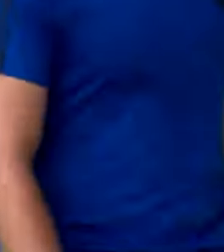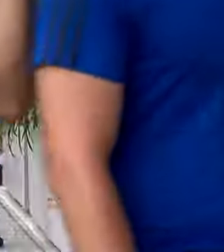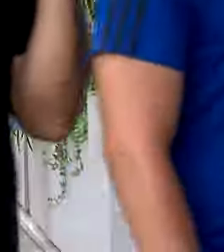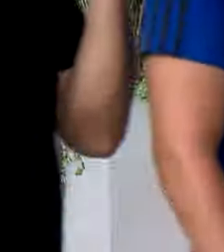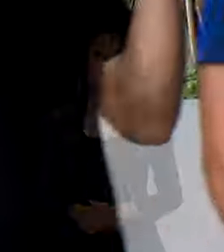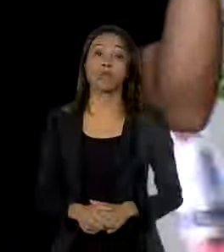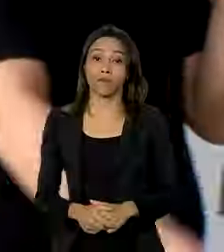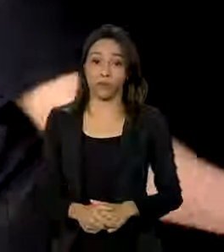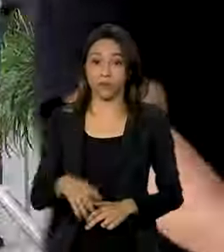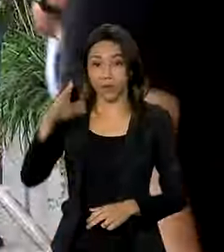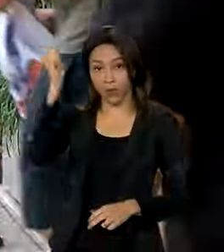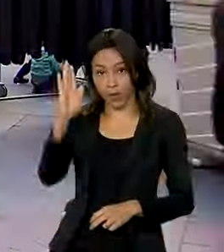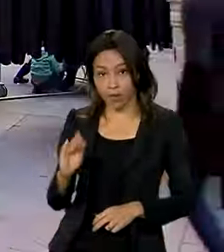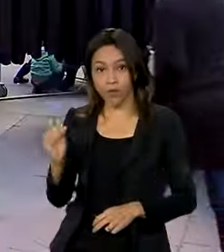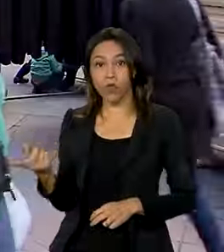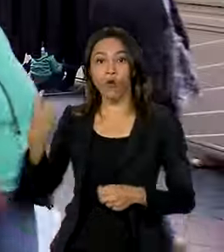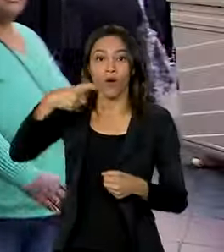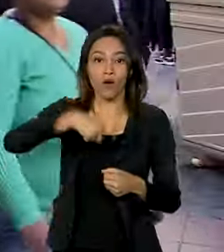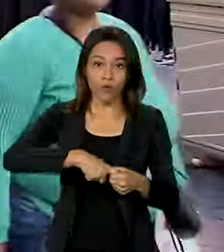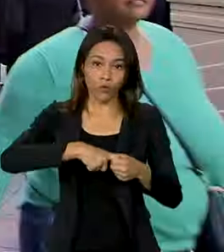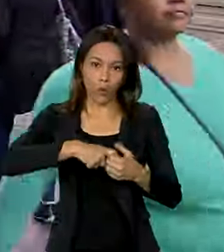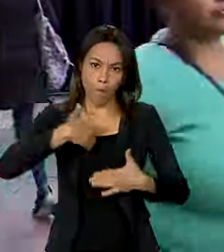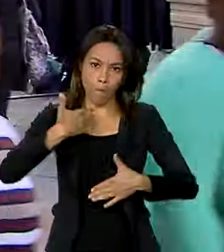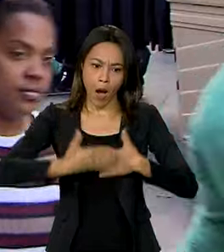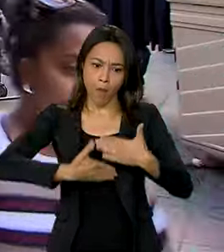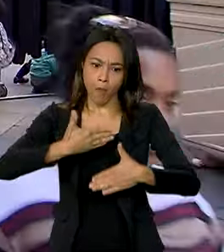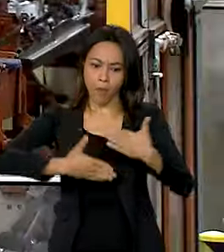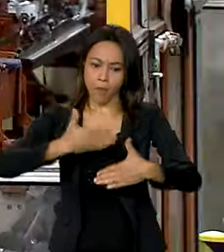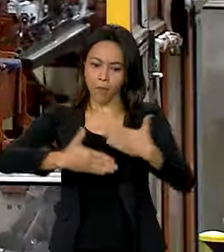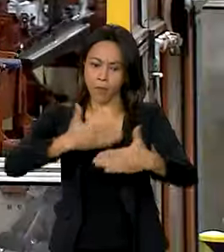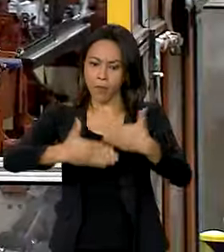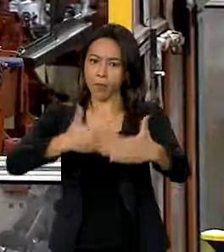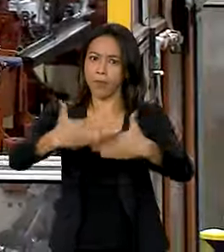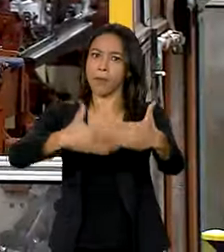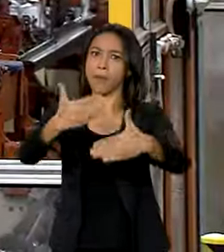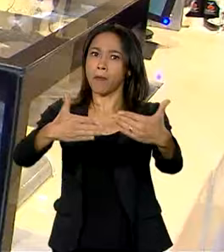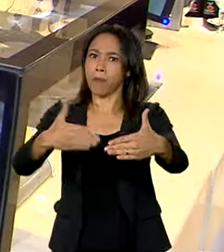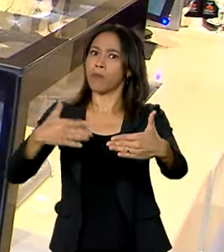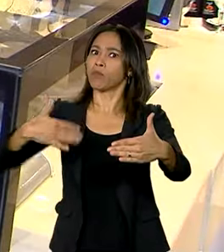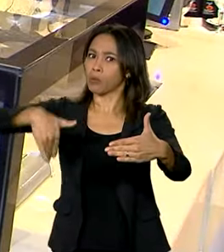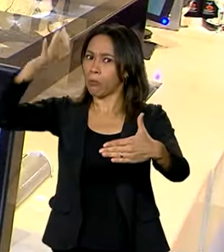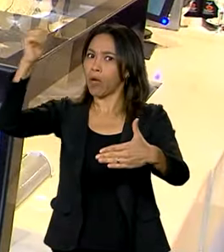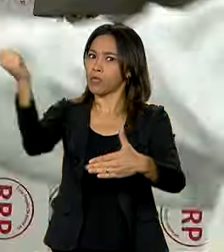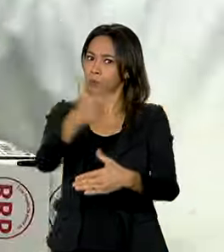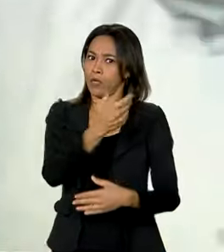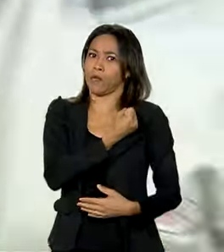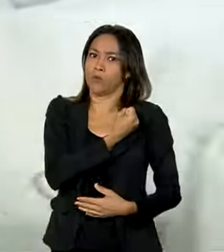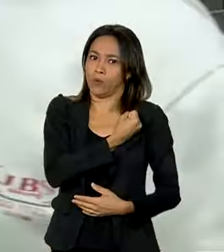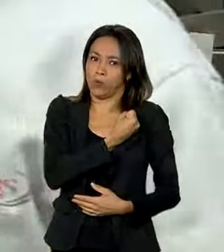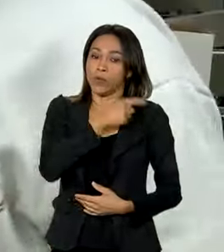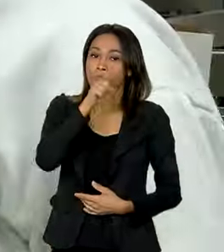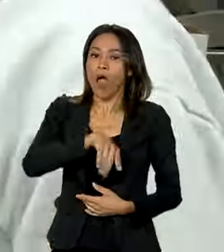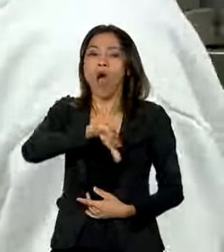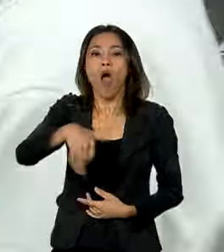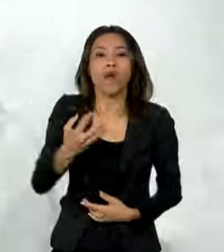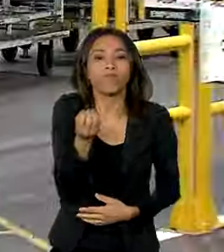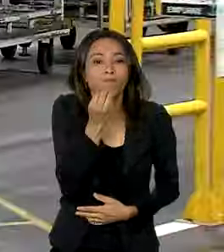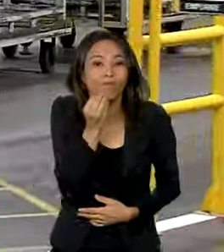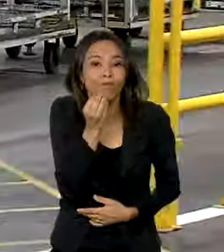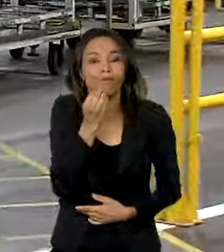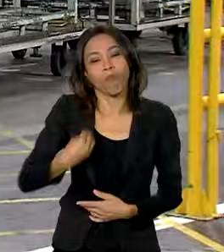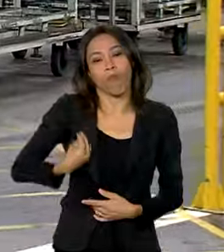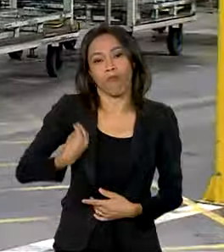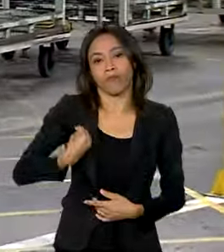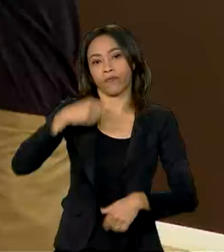O Brasil voltou a crescer e esse crescimento vai além dos números. Ele aparece como oportunidades na vida